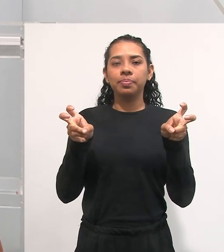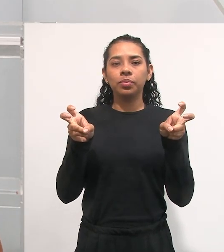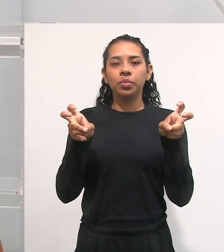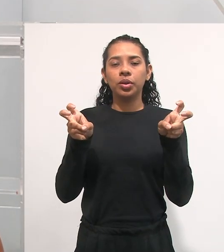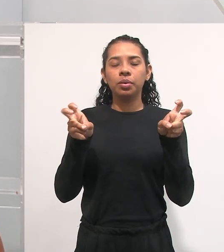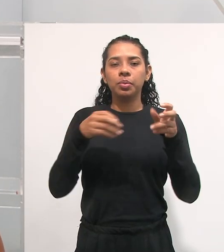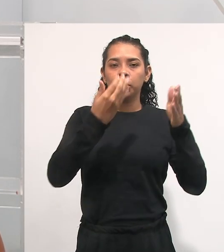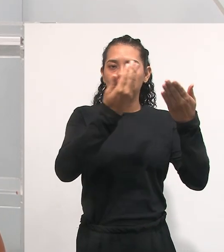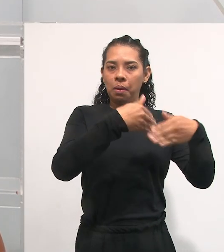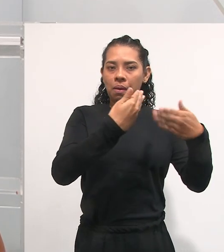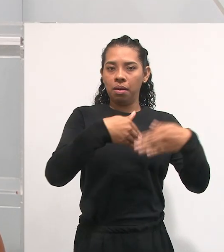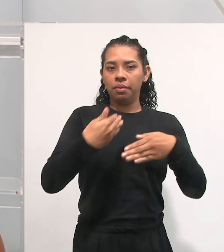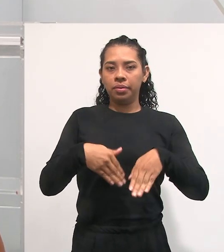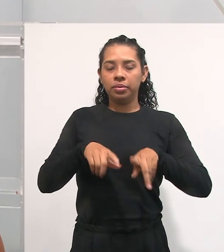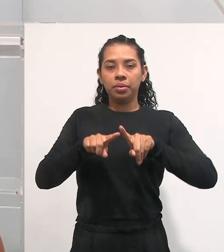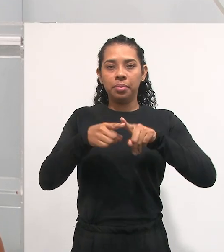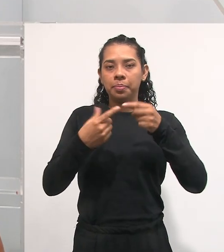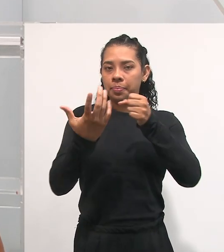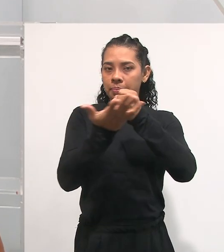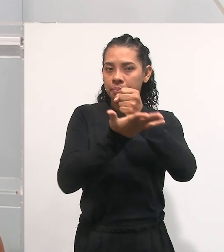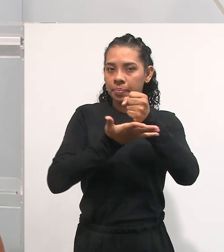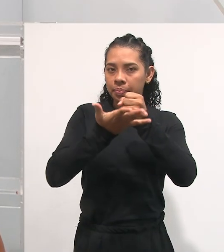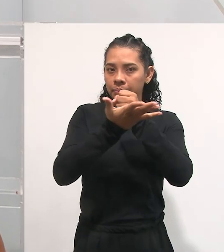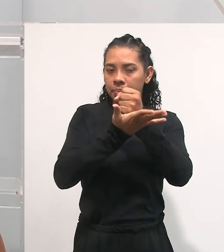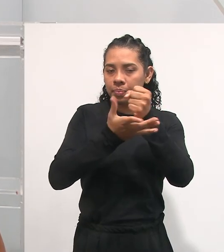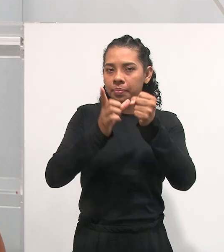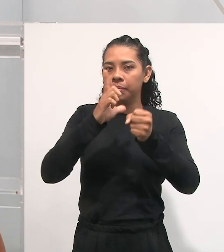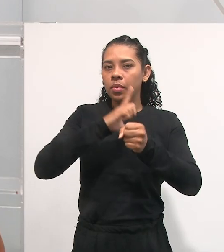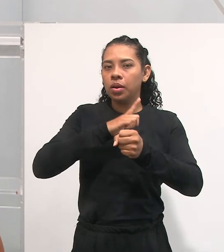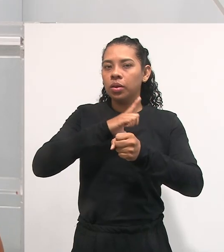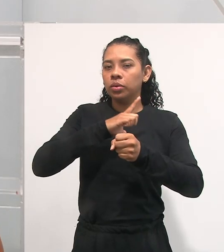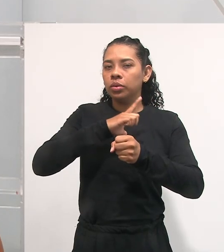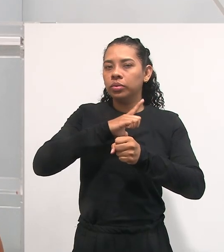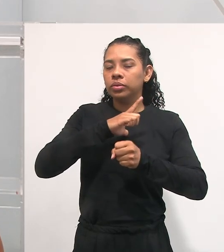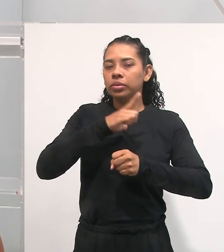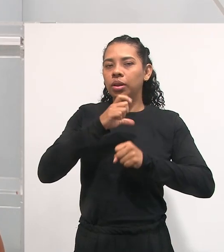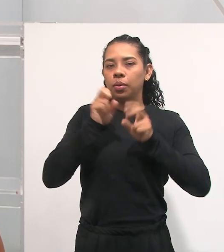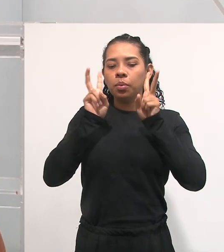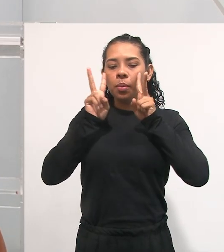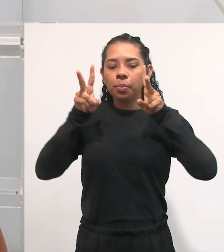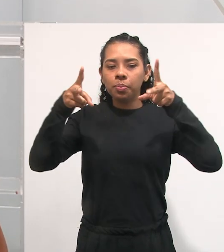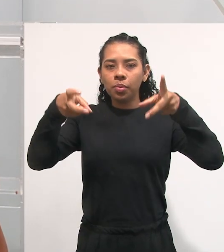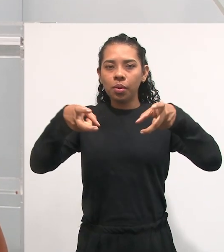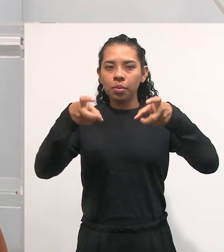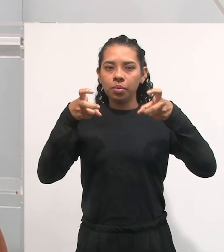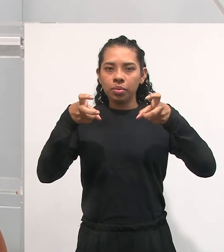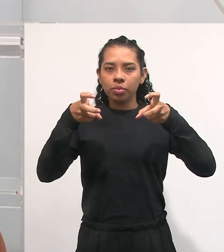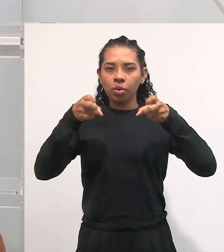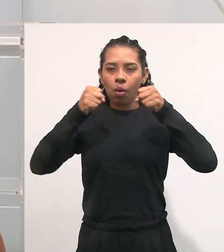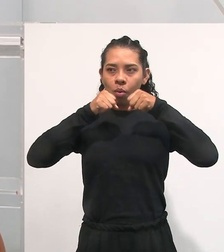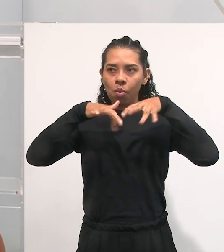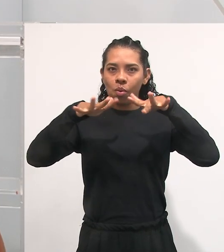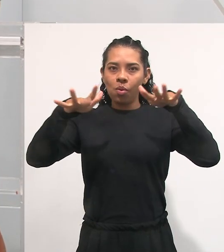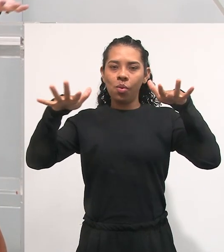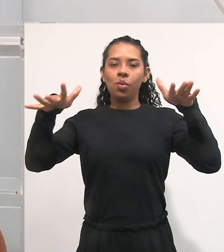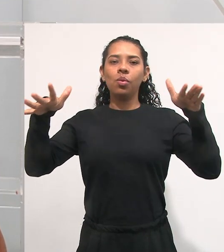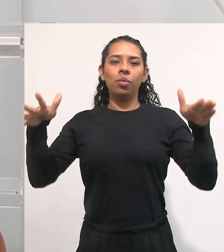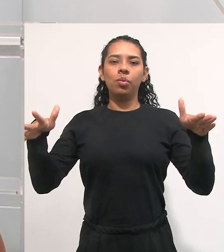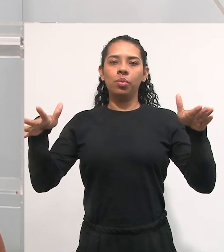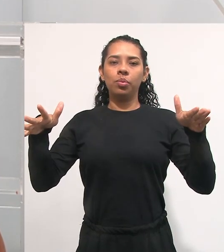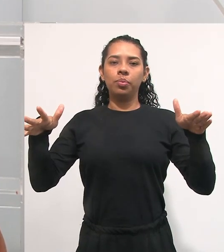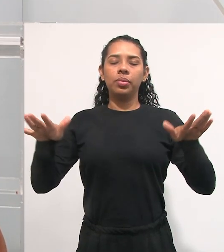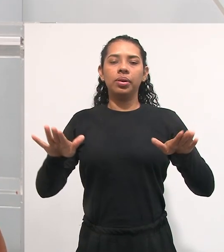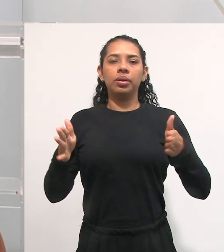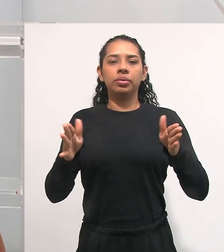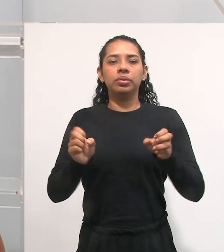nossa concepção se baseia em uma perspectiva mais ampla e, por isso, o nome da